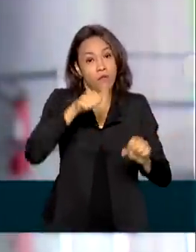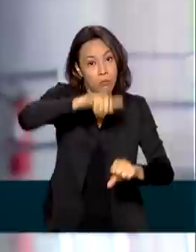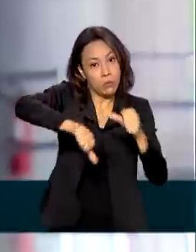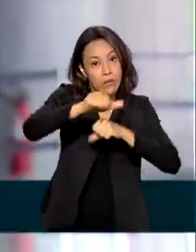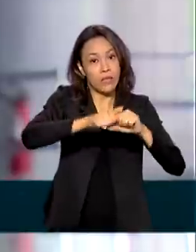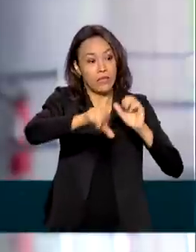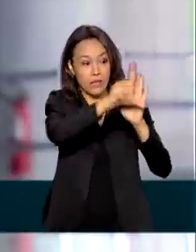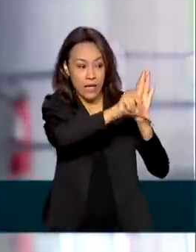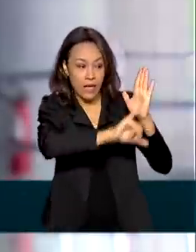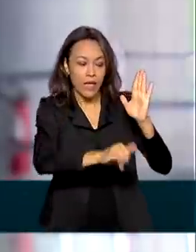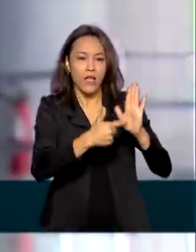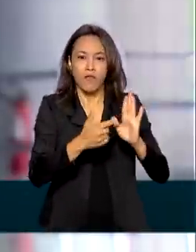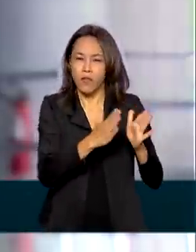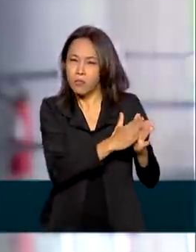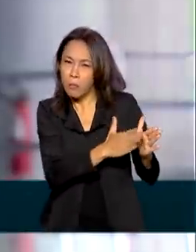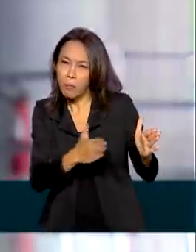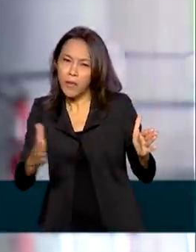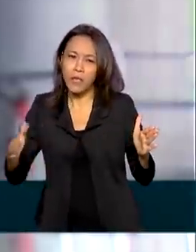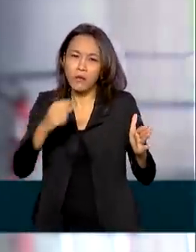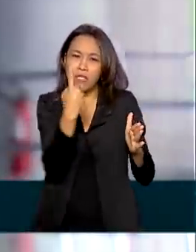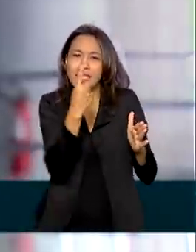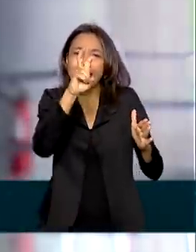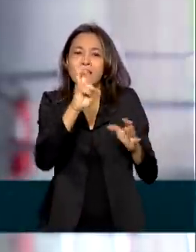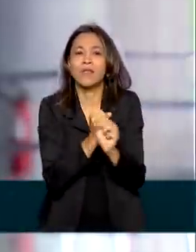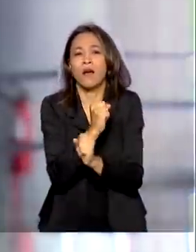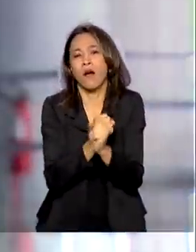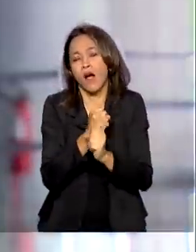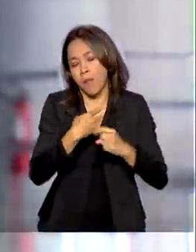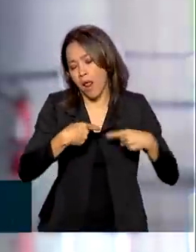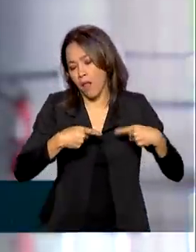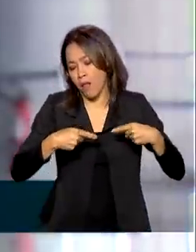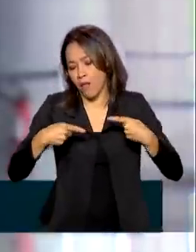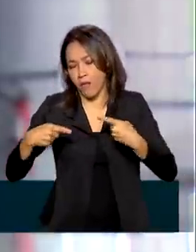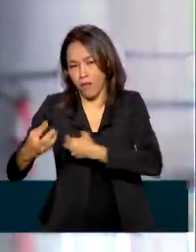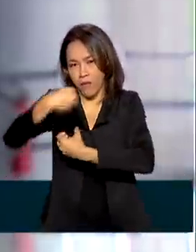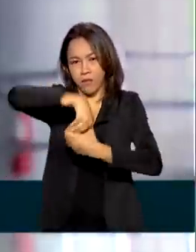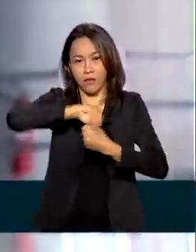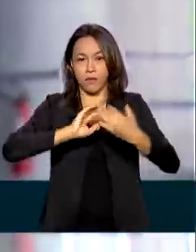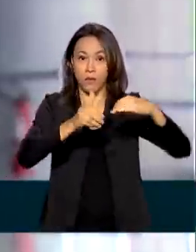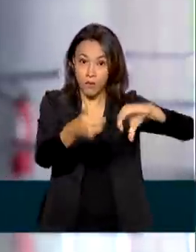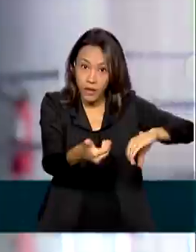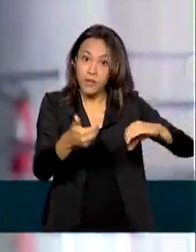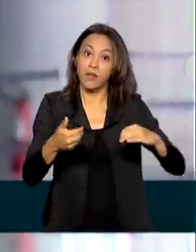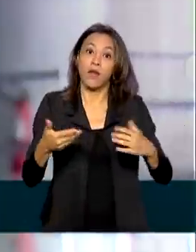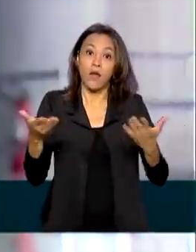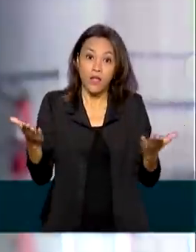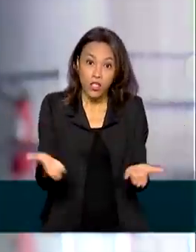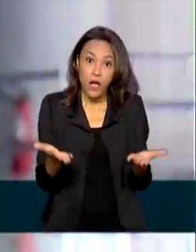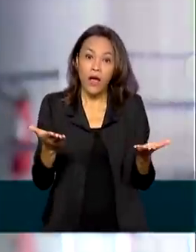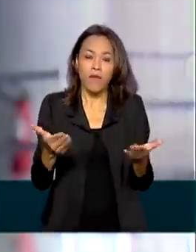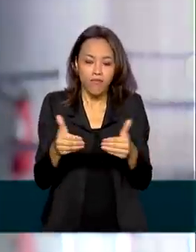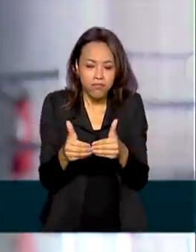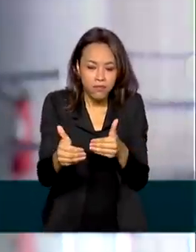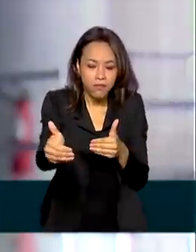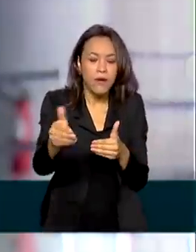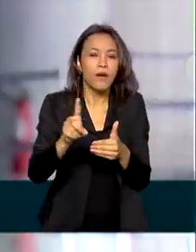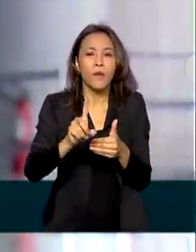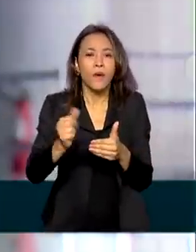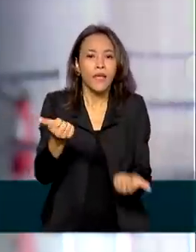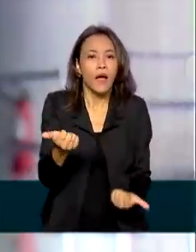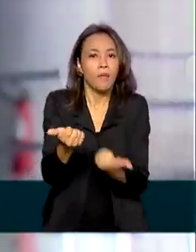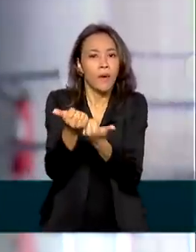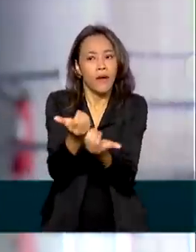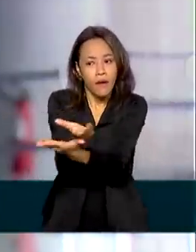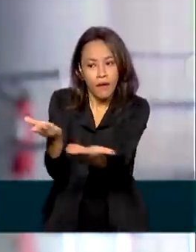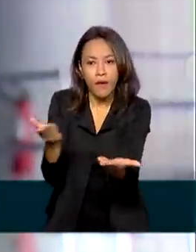discutidas durante 15 anos no Congresso Nacional. As medidas, já em vigor, devem dar mais fôlego à recuperação